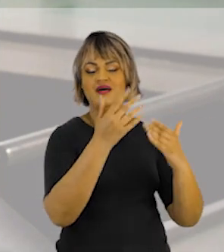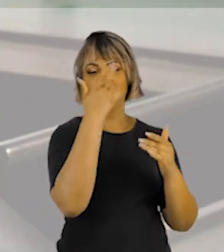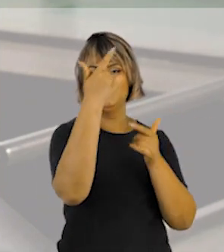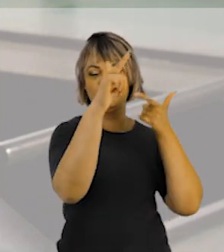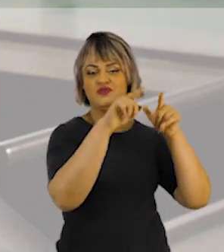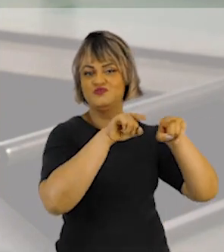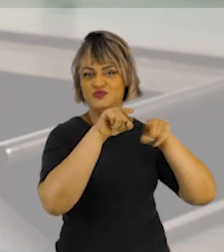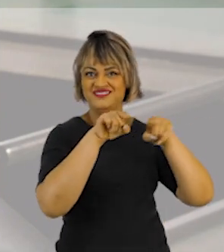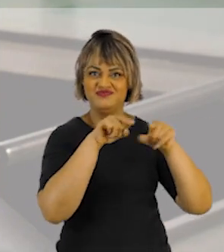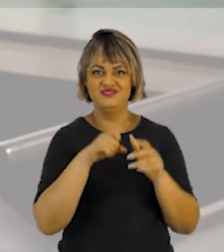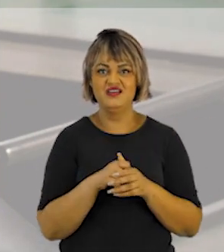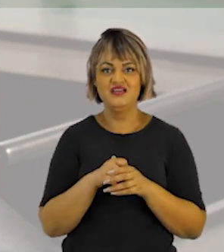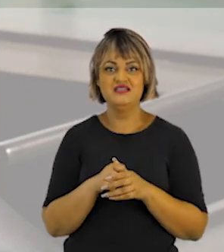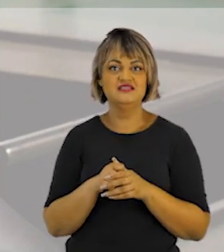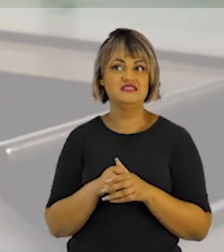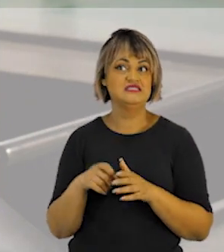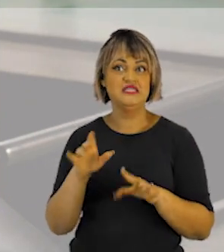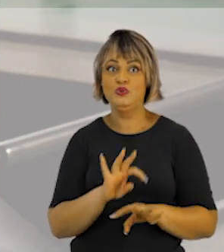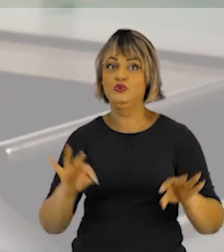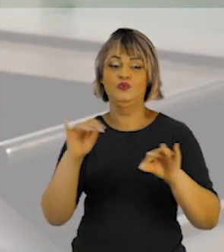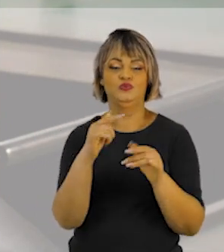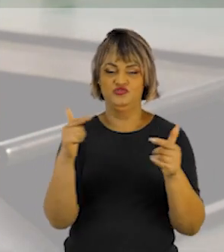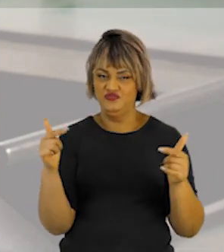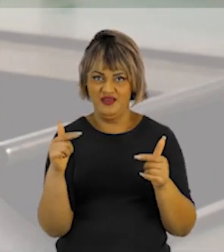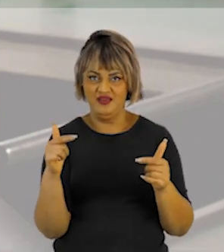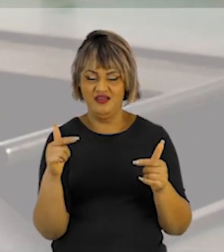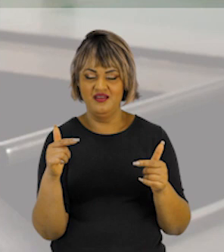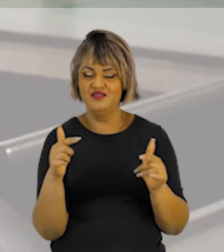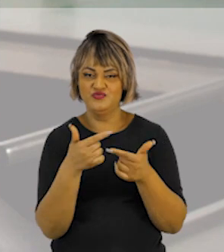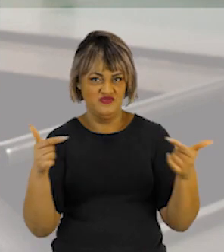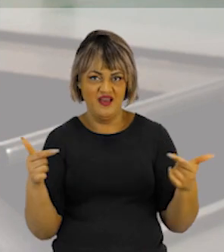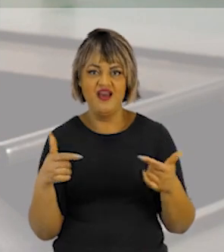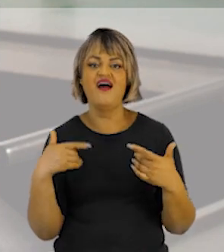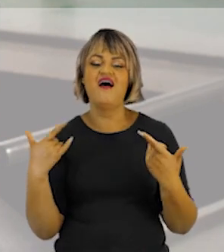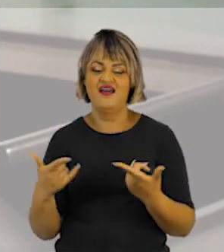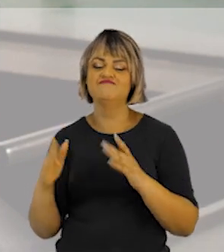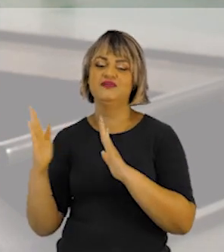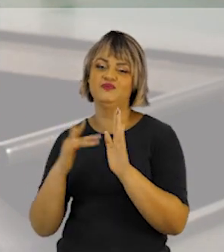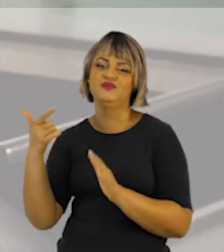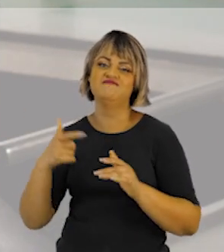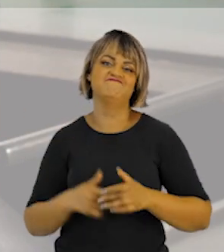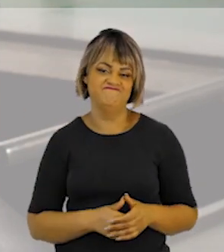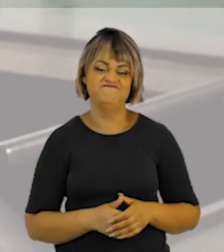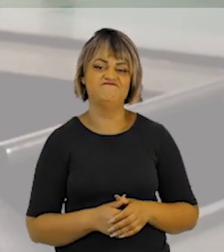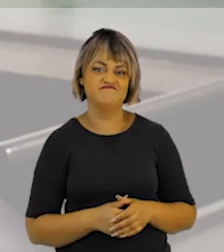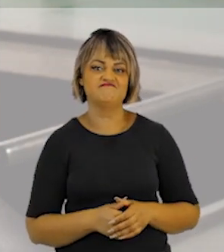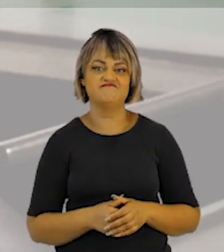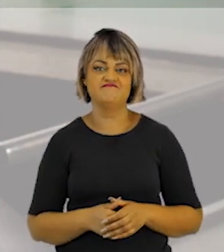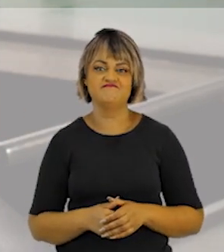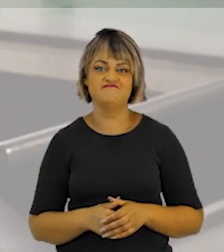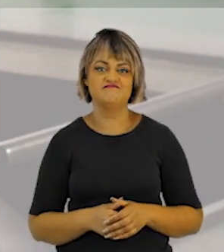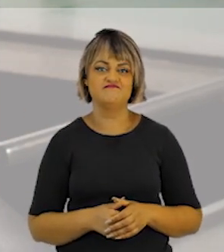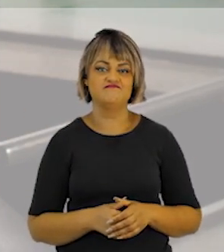adversários somados. Se ele não tiver mais votos do que todos os adversários somados, ele terá que disputar o segundo turno